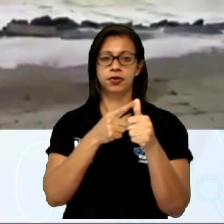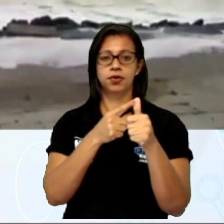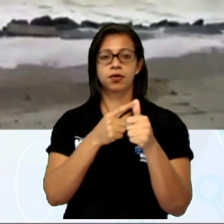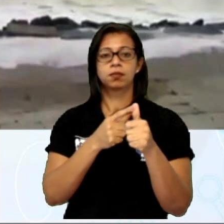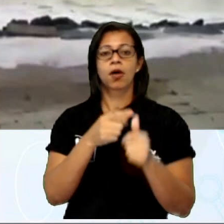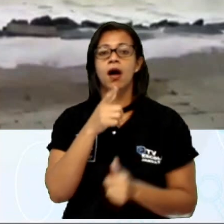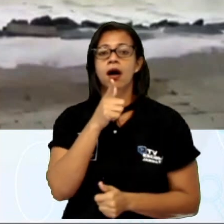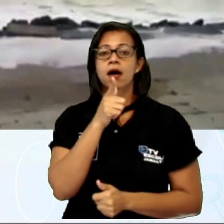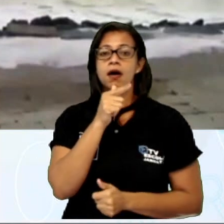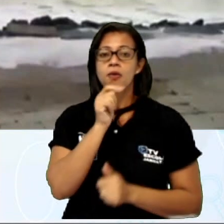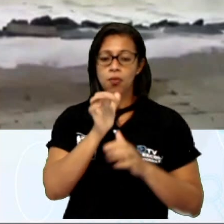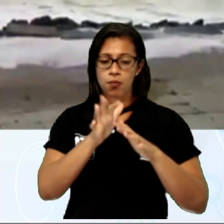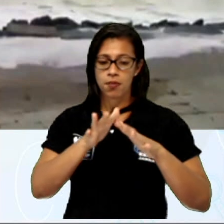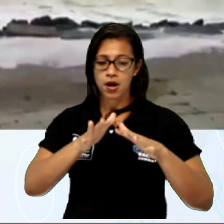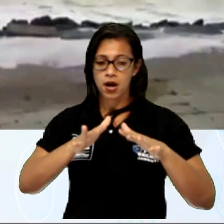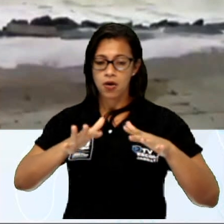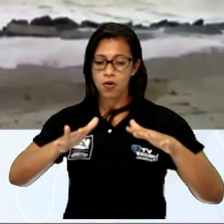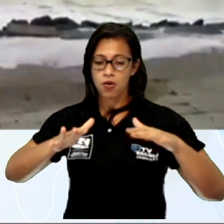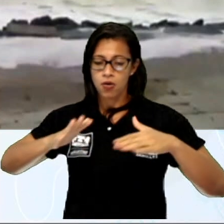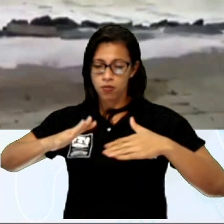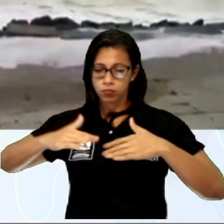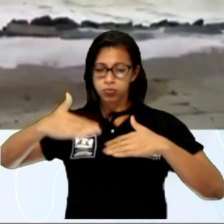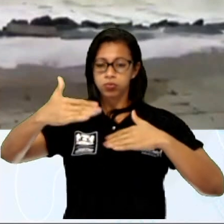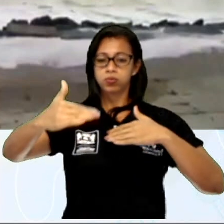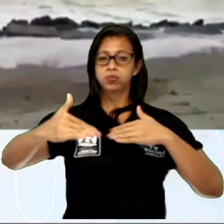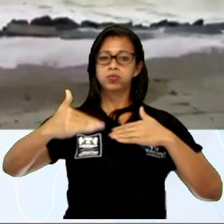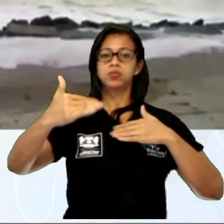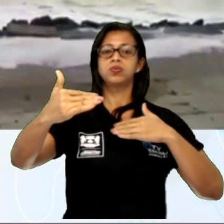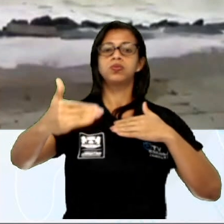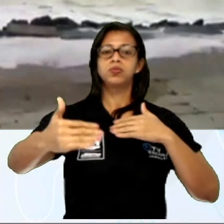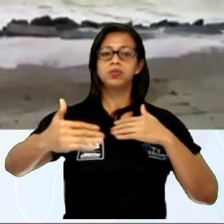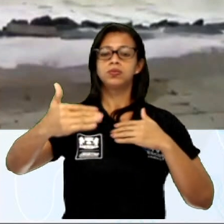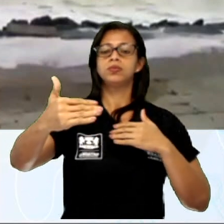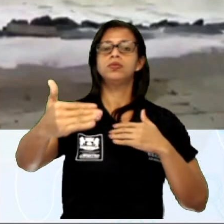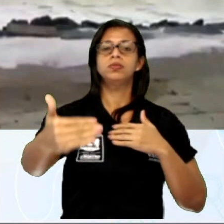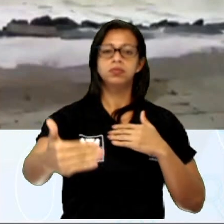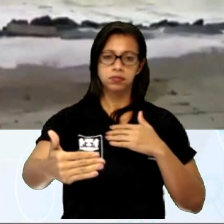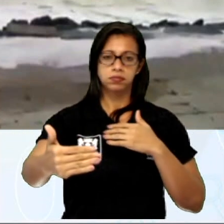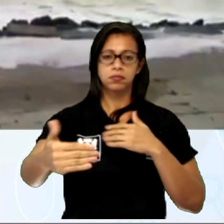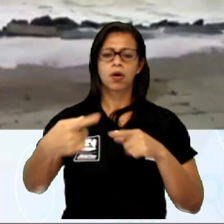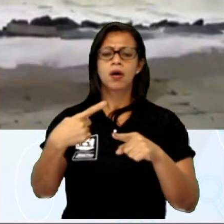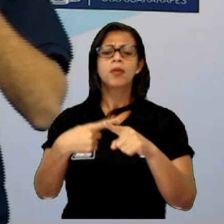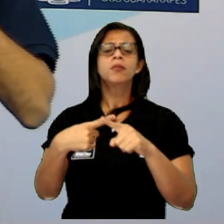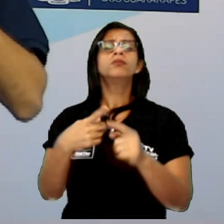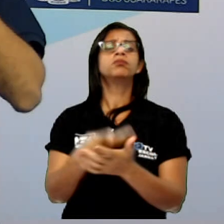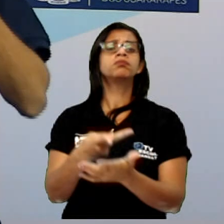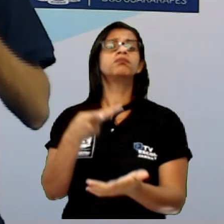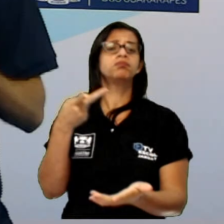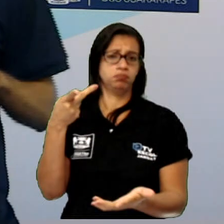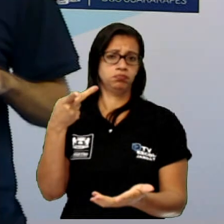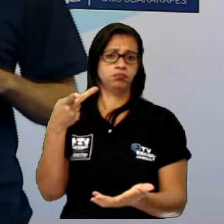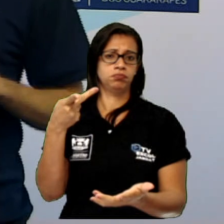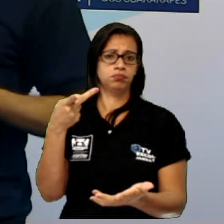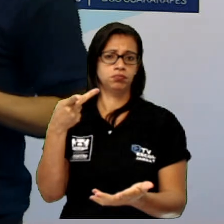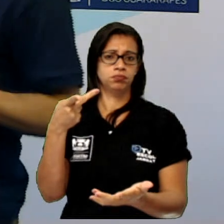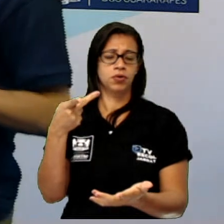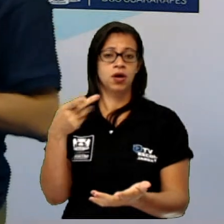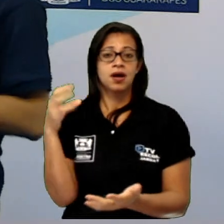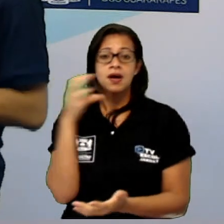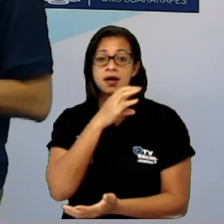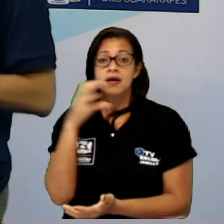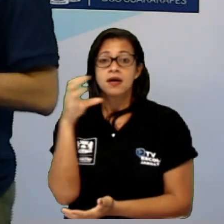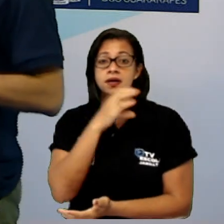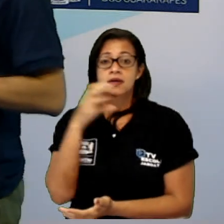gente, por causa da mudança, do aumento da temperatura da terra. Como vocês estão vendo aí, ó, nessa